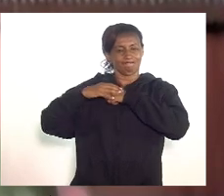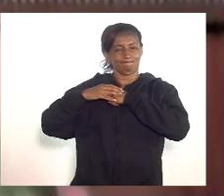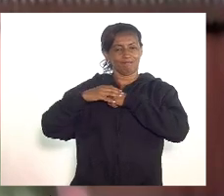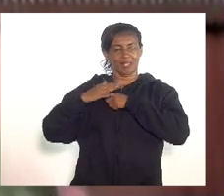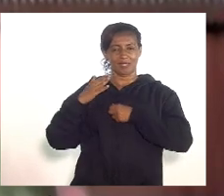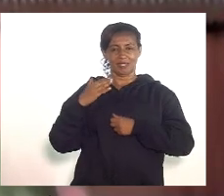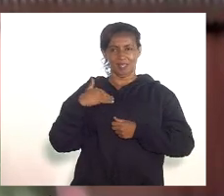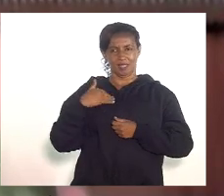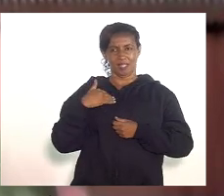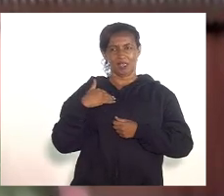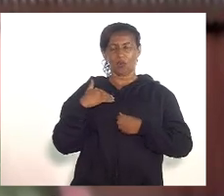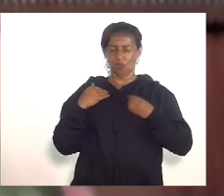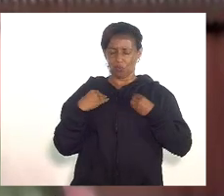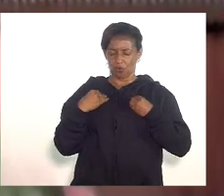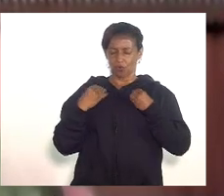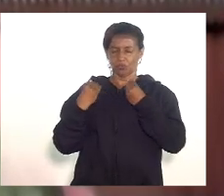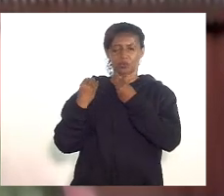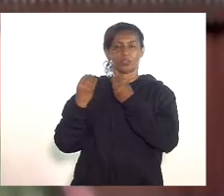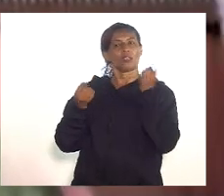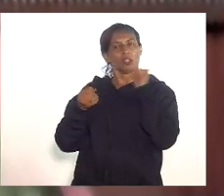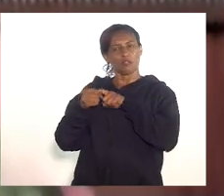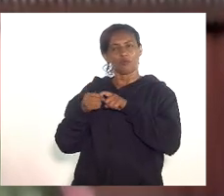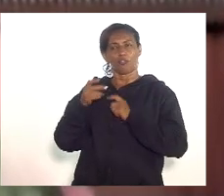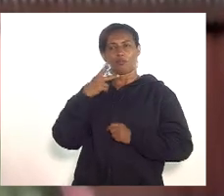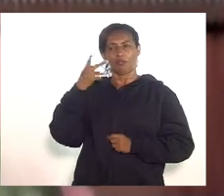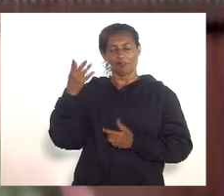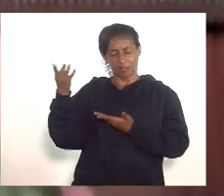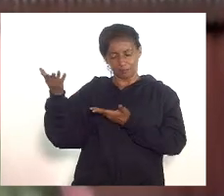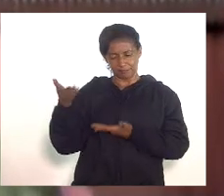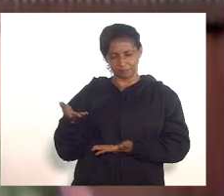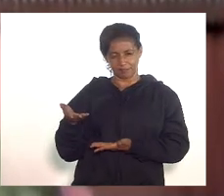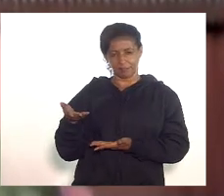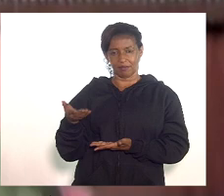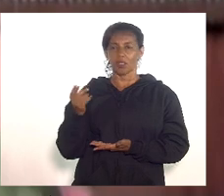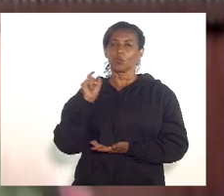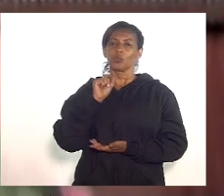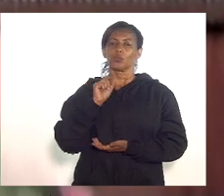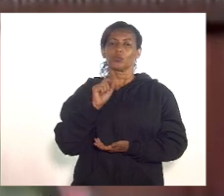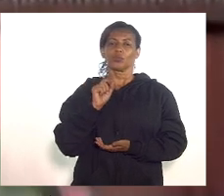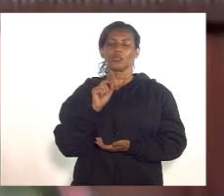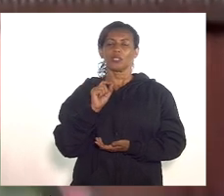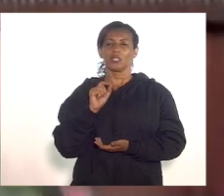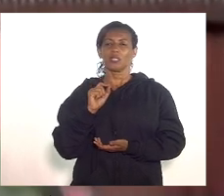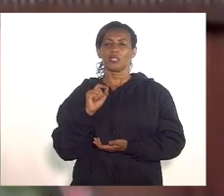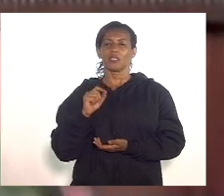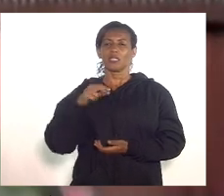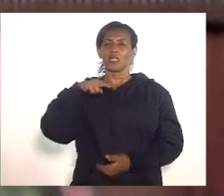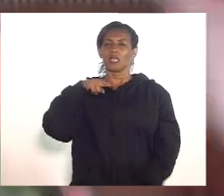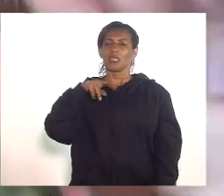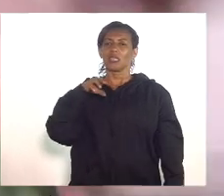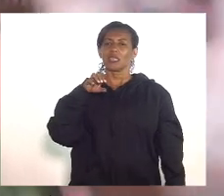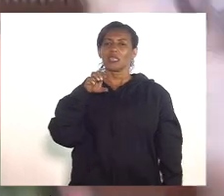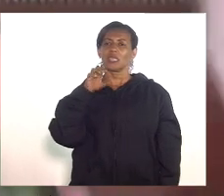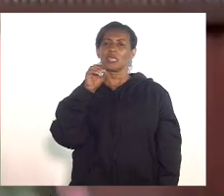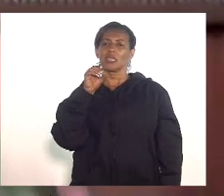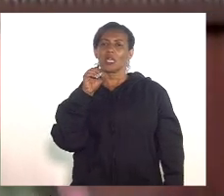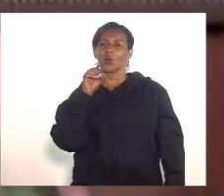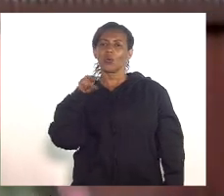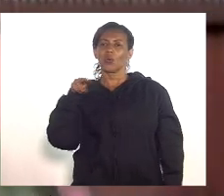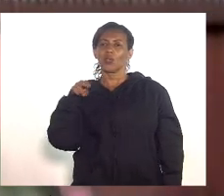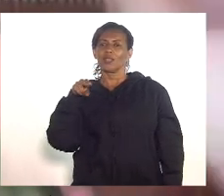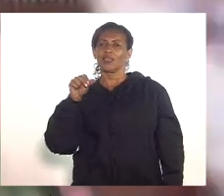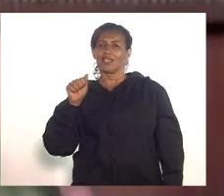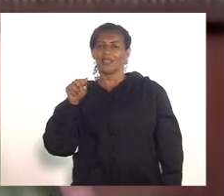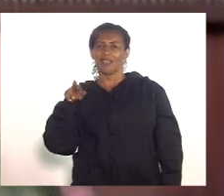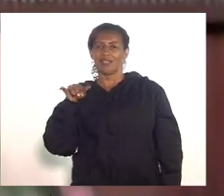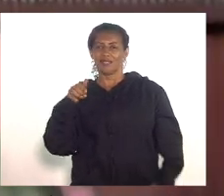minha intervenção na sua fala do que se refere a questão neonatal que nós nem tocamos